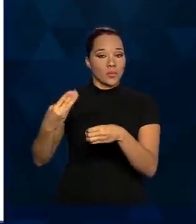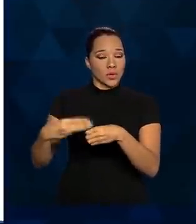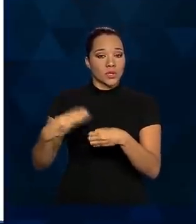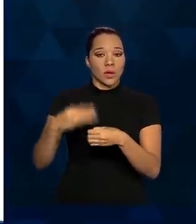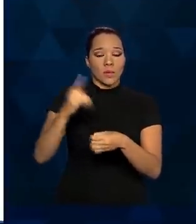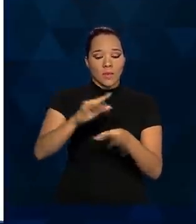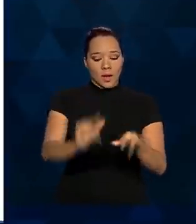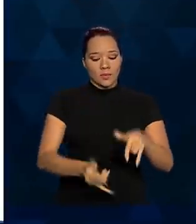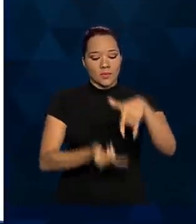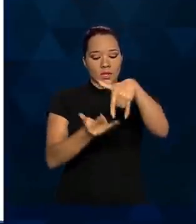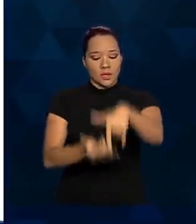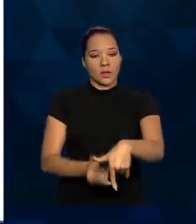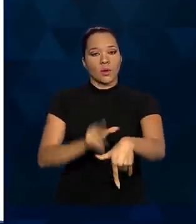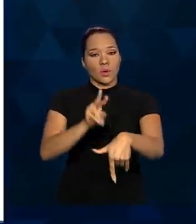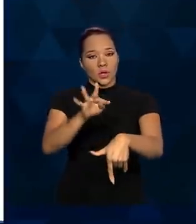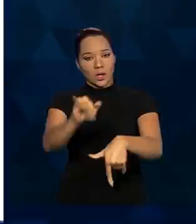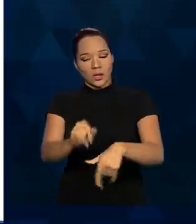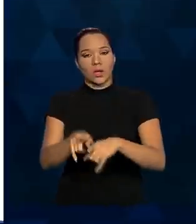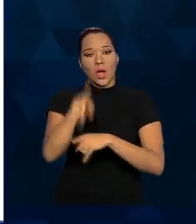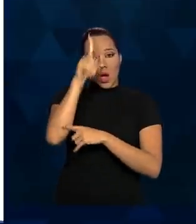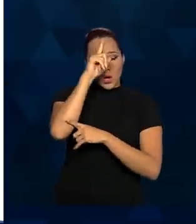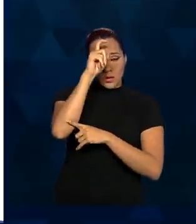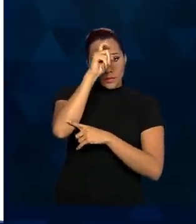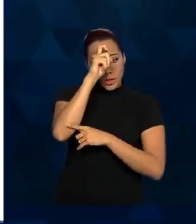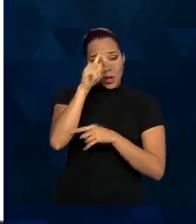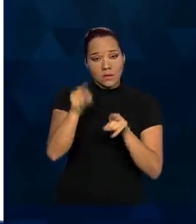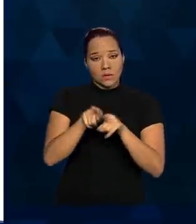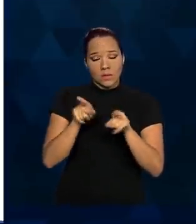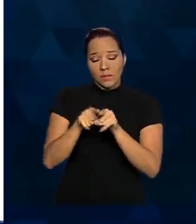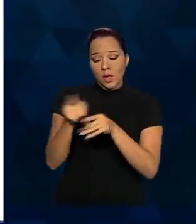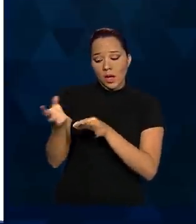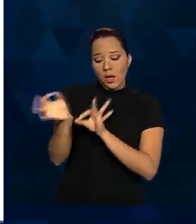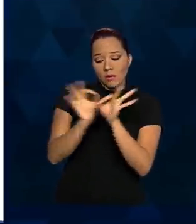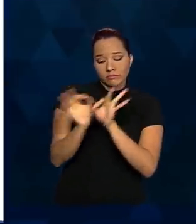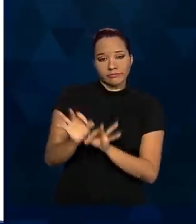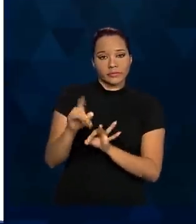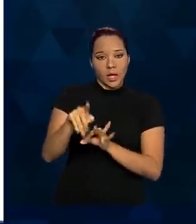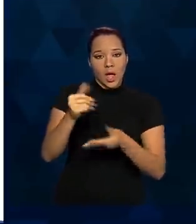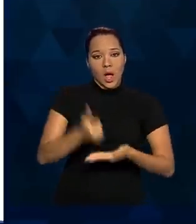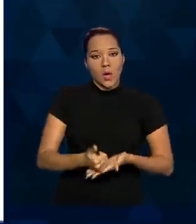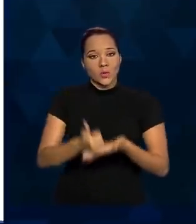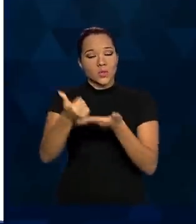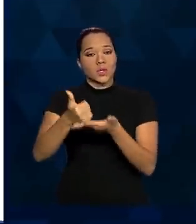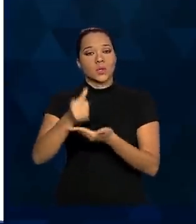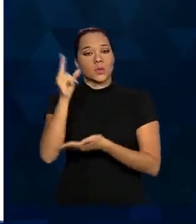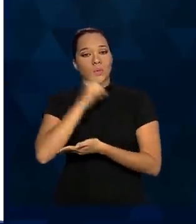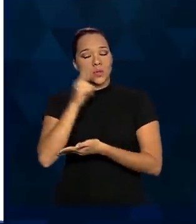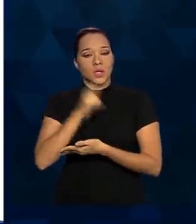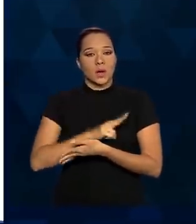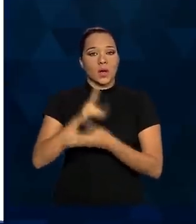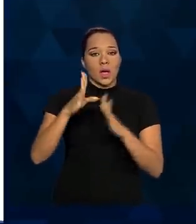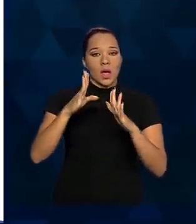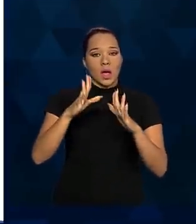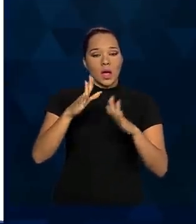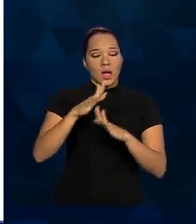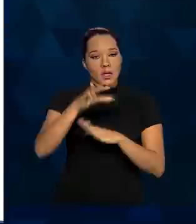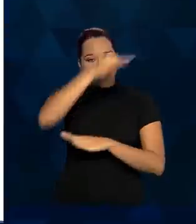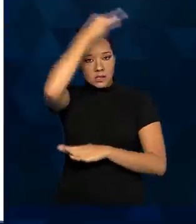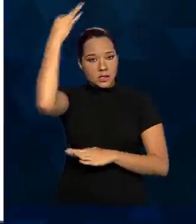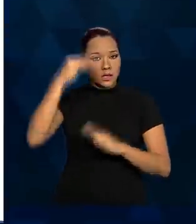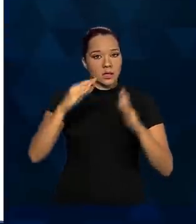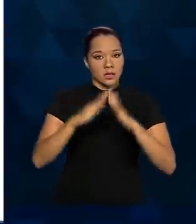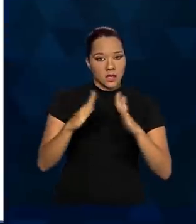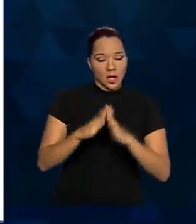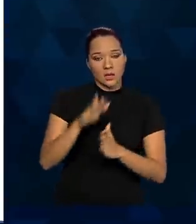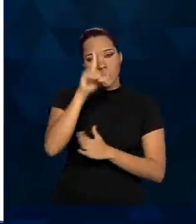leitos em hospitais de pequeno porte, incremento ao teto hospitalar, auxílio financeiro emergencial às santas casas de hospitais filantrópicos.